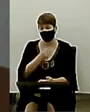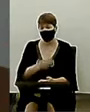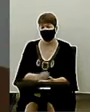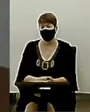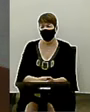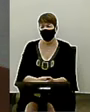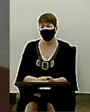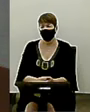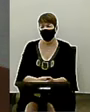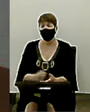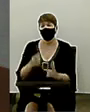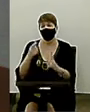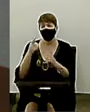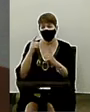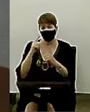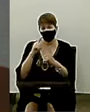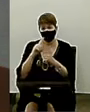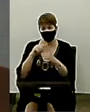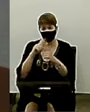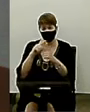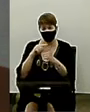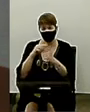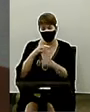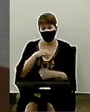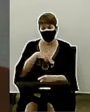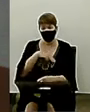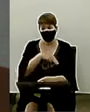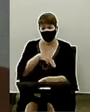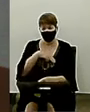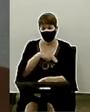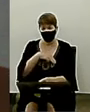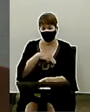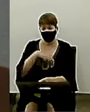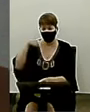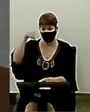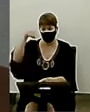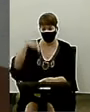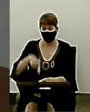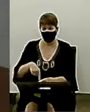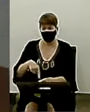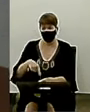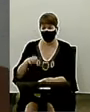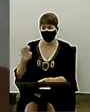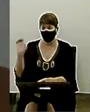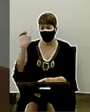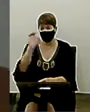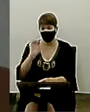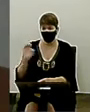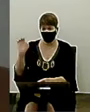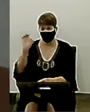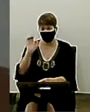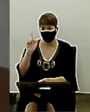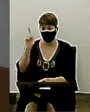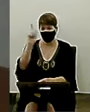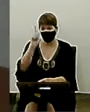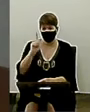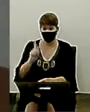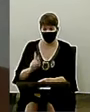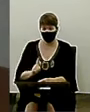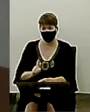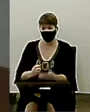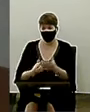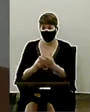Ele foi o primeiro missionário a andar por aqui em 1884. Fundou a igreja de Lusiânia, que em